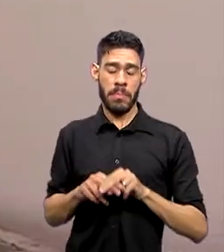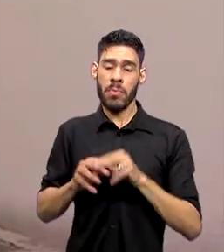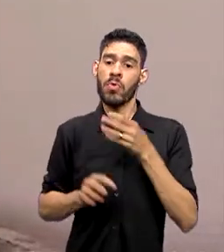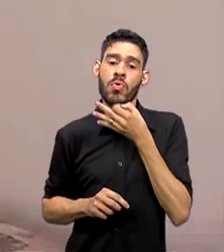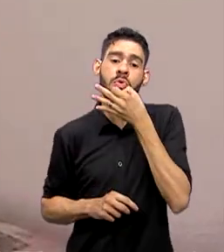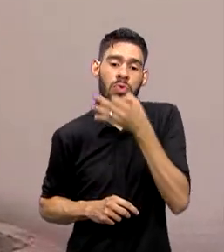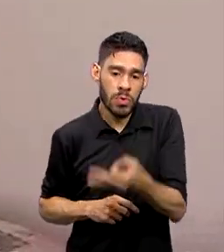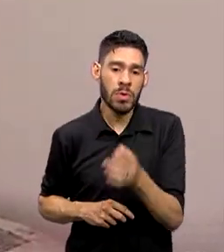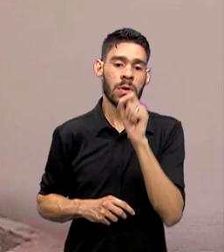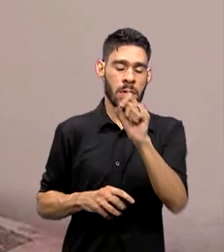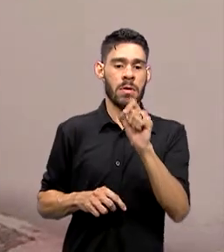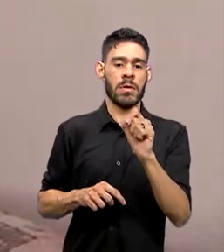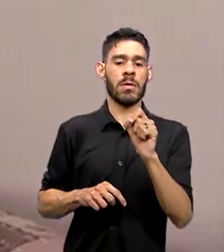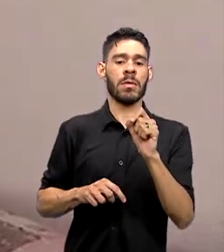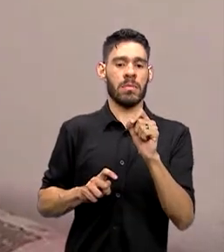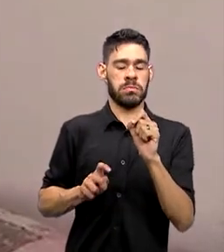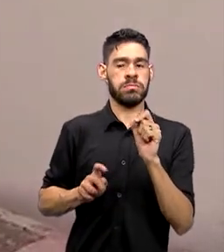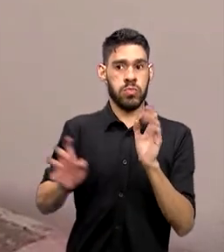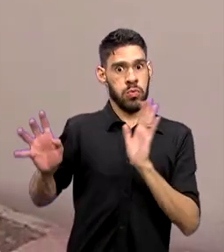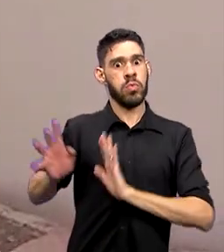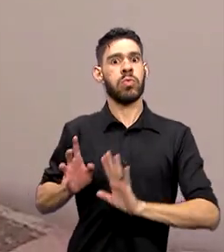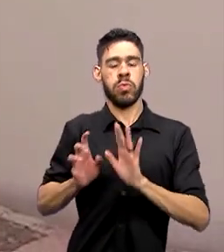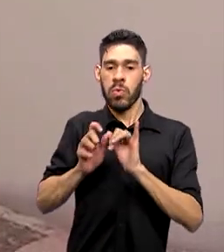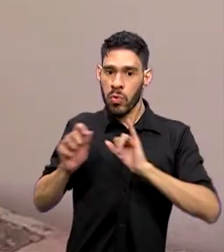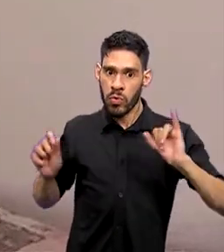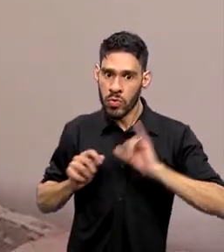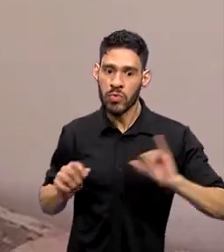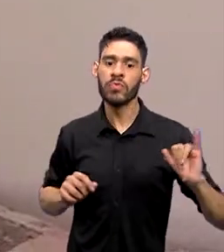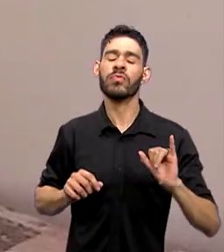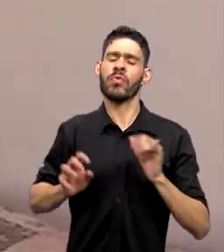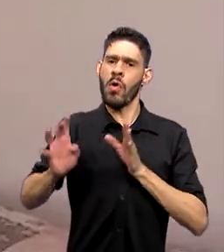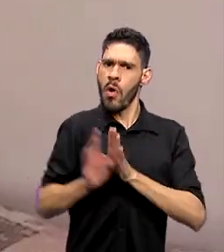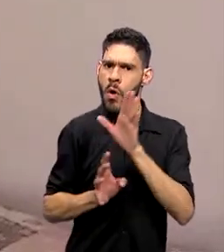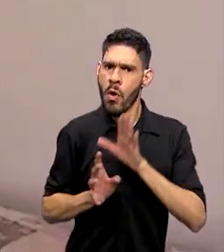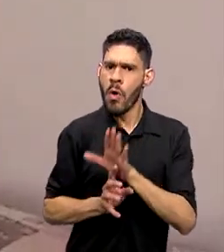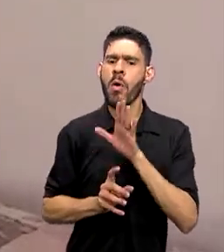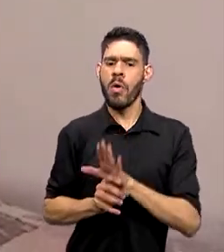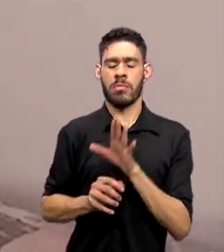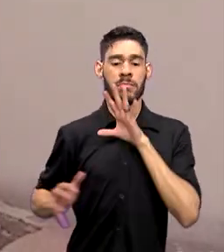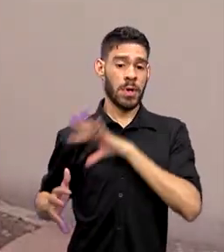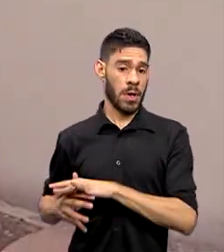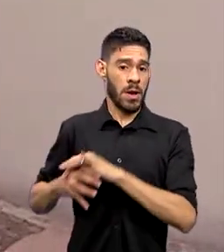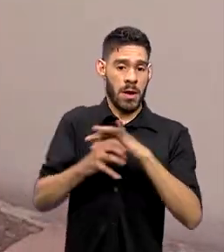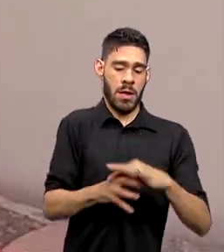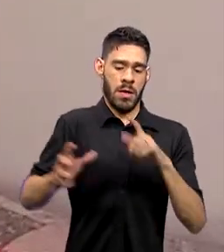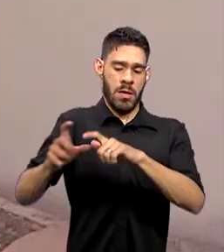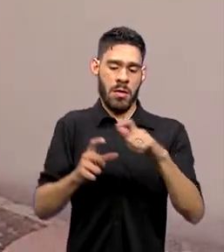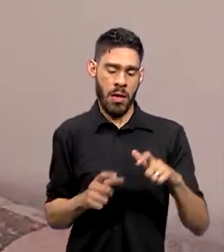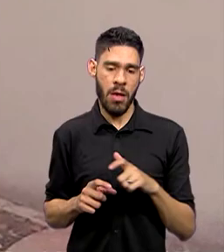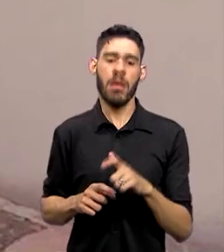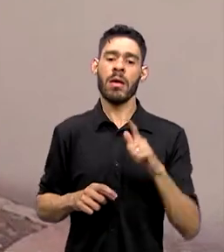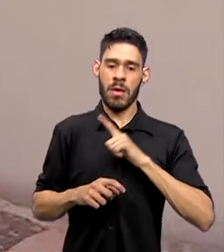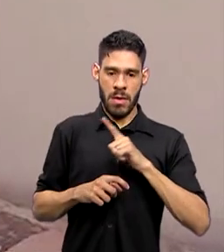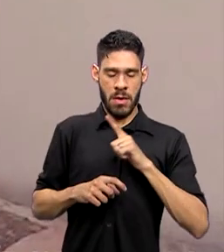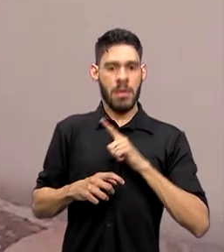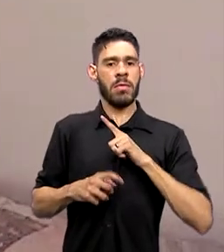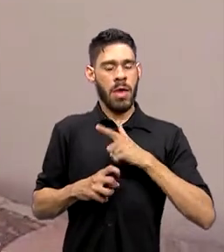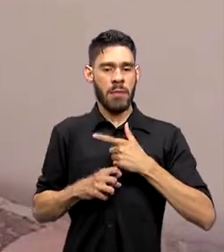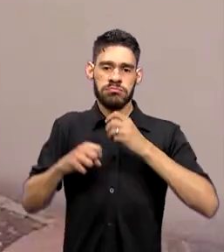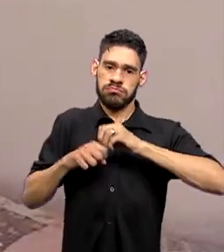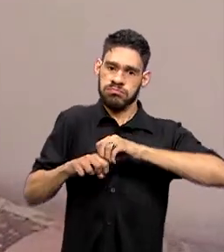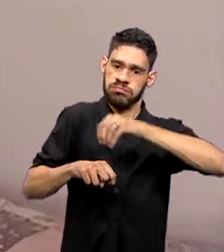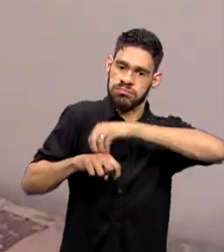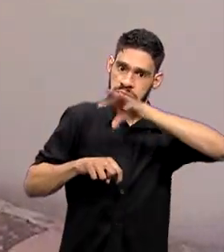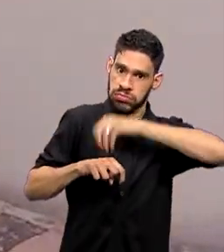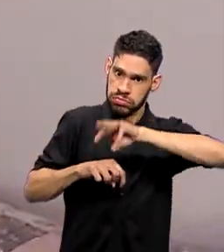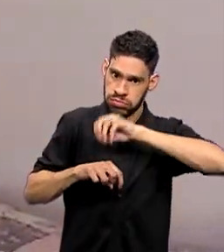recomendação é permanecer bastante atento aos alertas e às orientações das autoridades locais que estão sendo encaminhadas